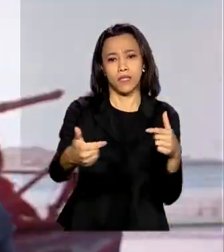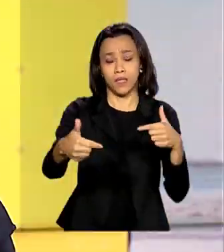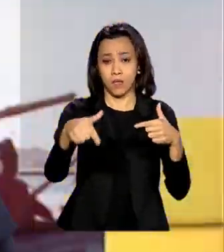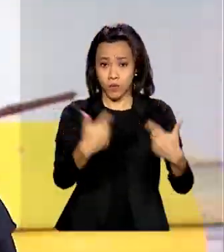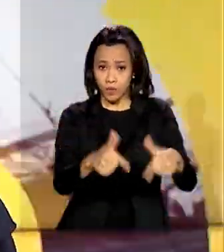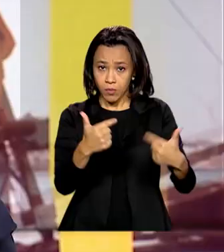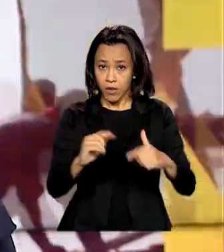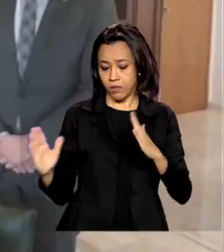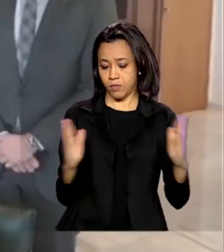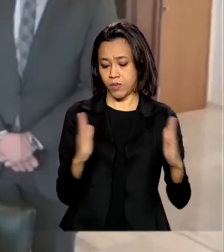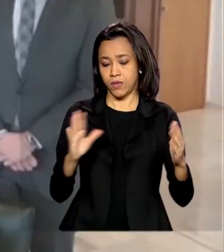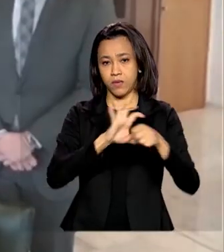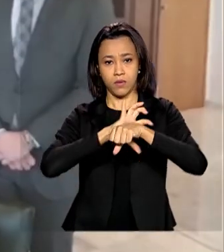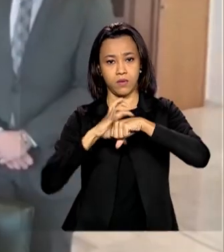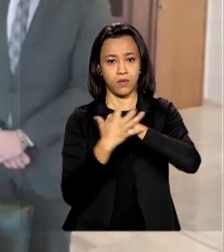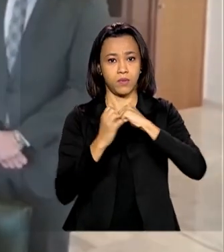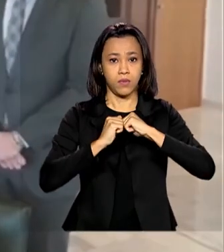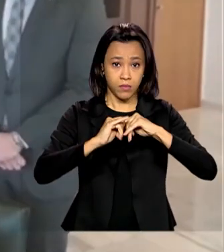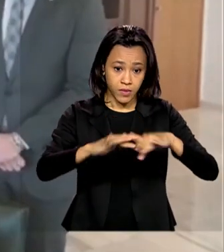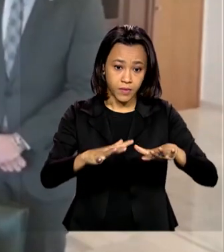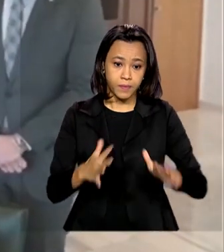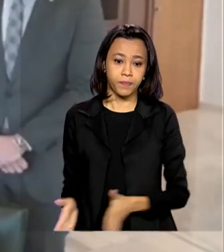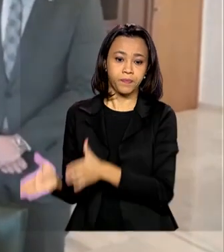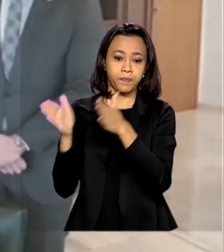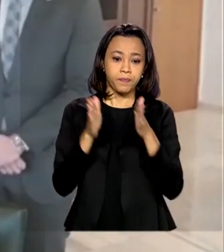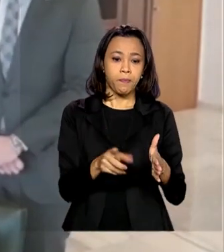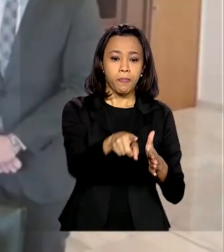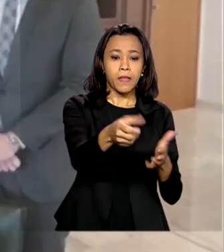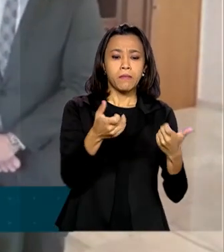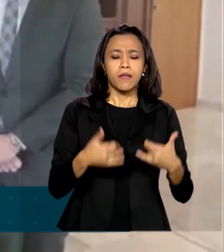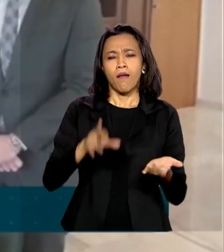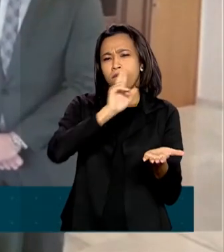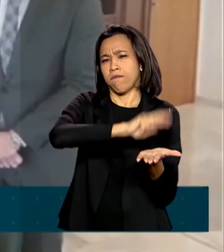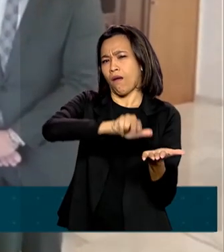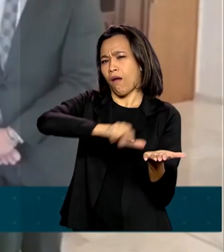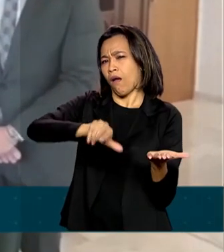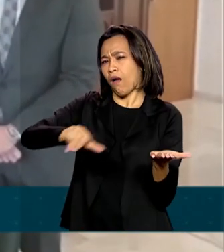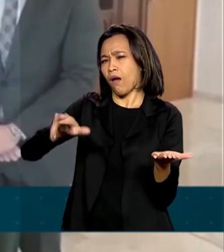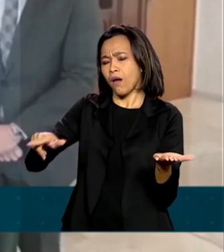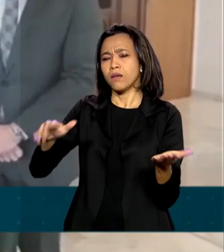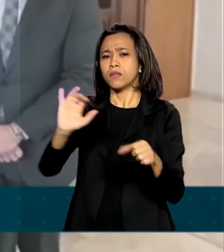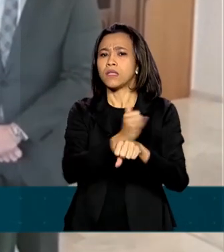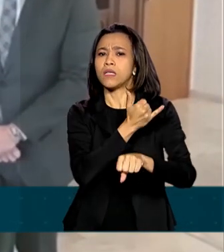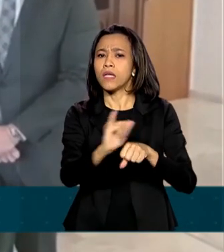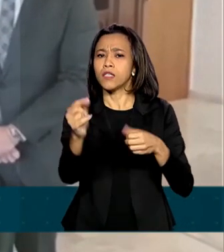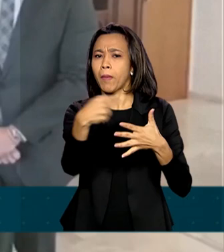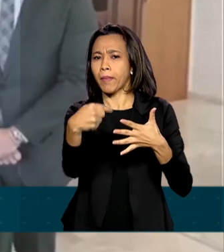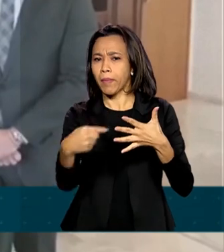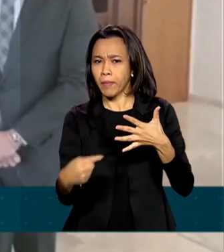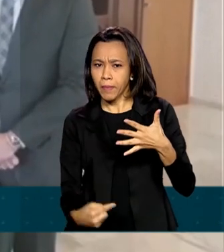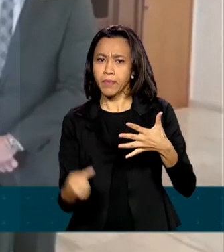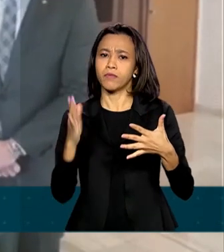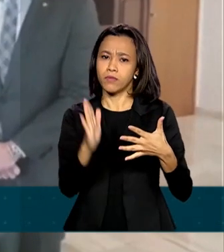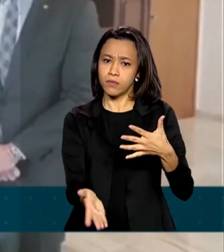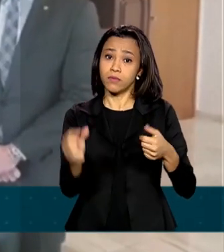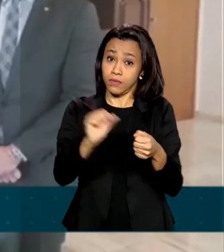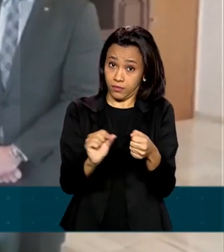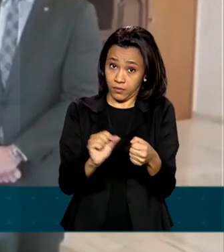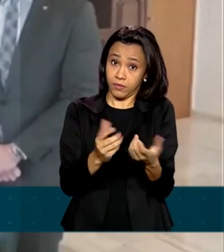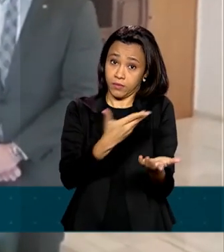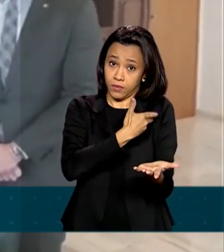pandemia. Várias medidas propostas pelo governo desde o início da pandemia, já que